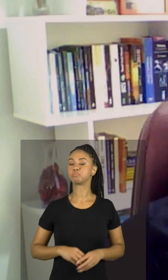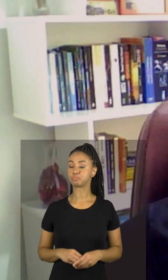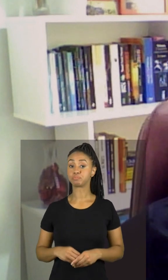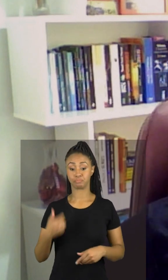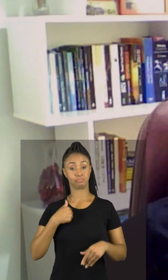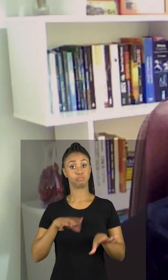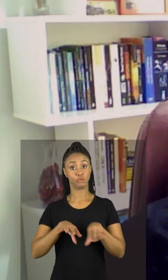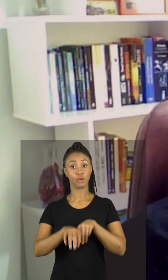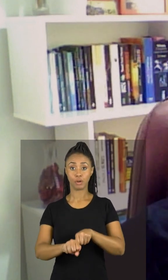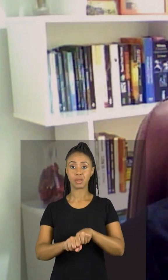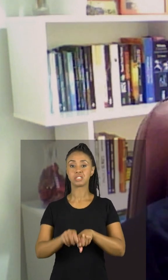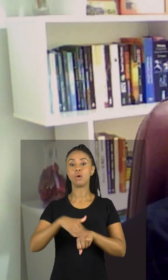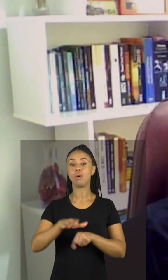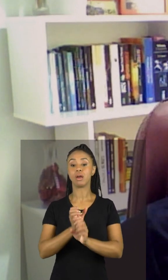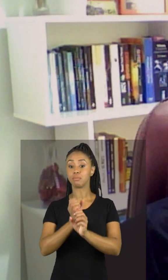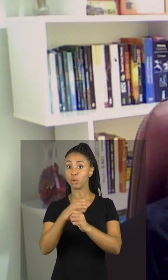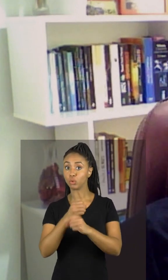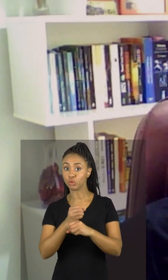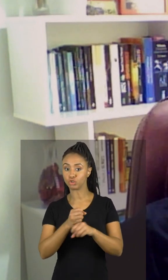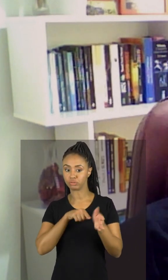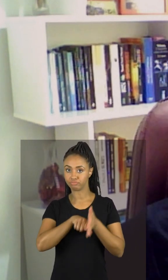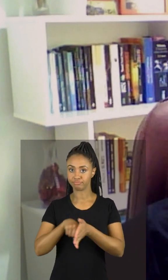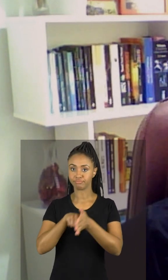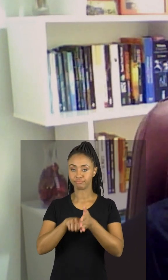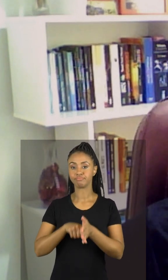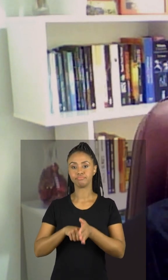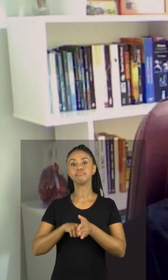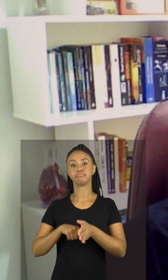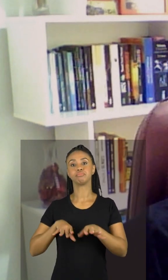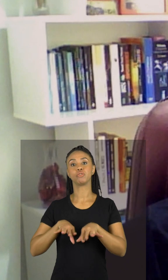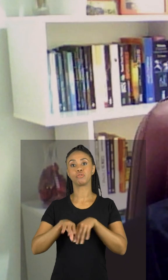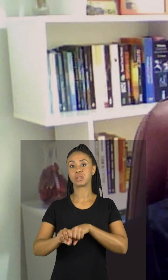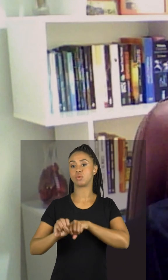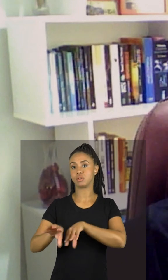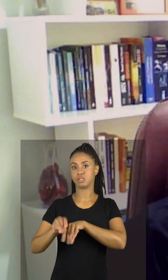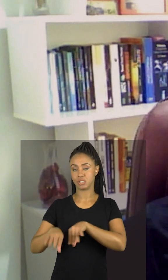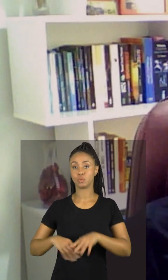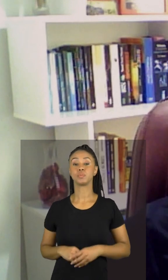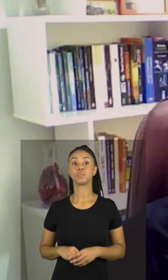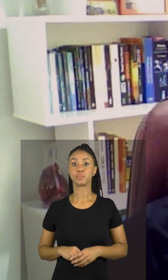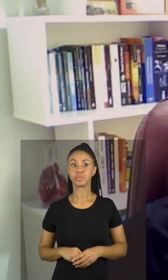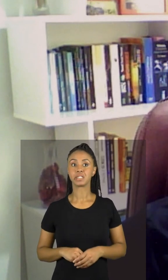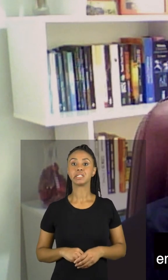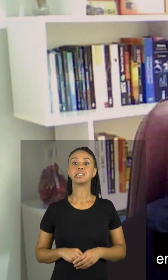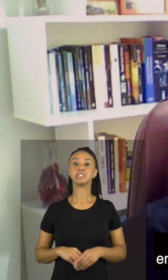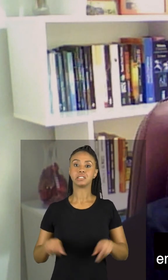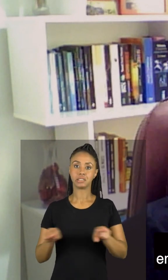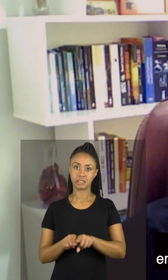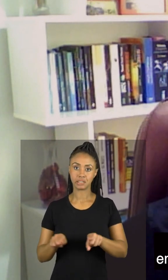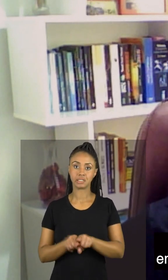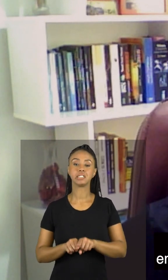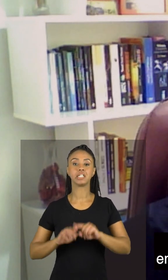Eu sou formado em ciências biológicas, tenho uma licenciatura em ciências biológicas, tenho